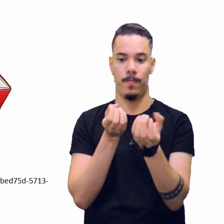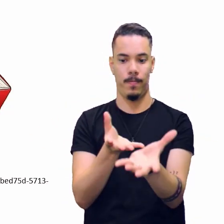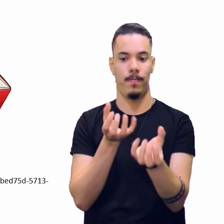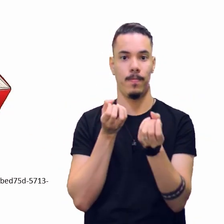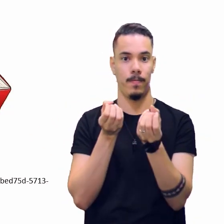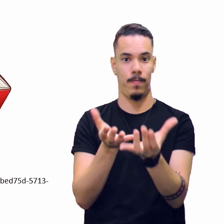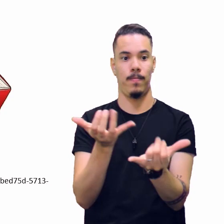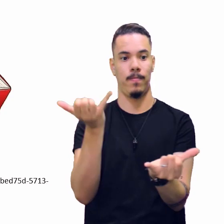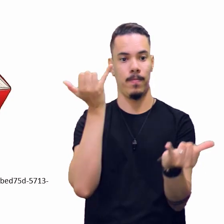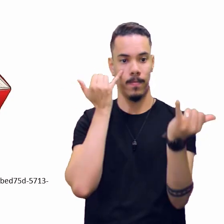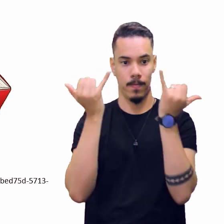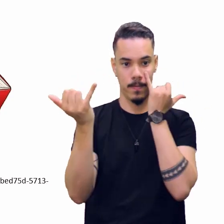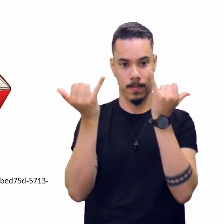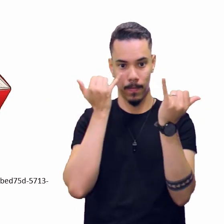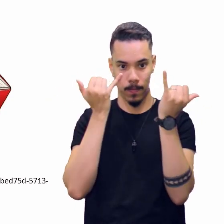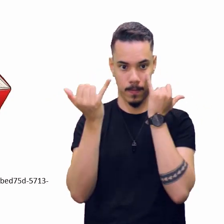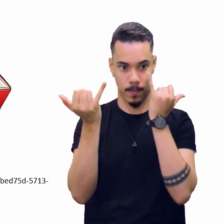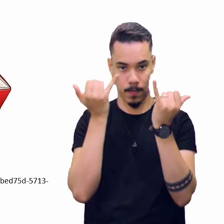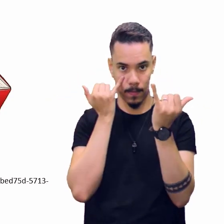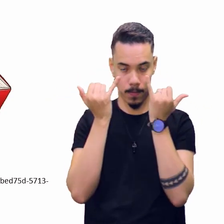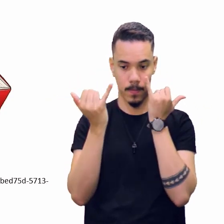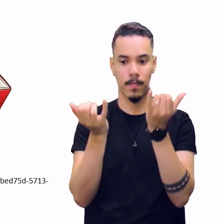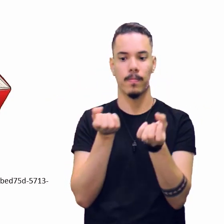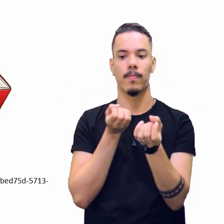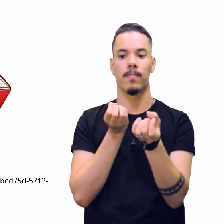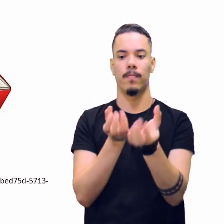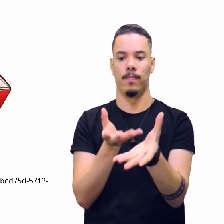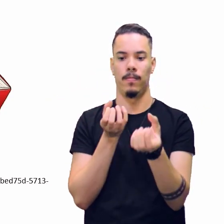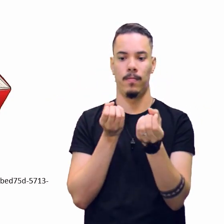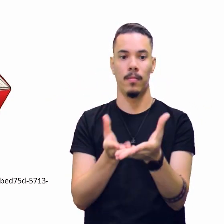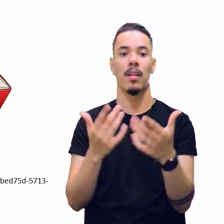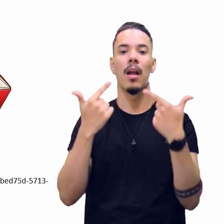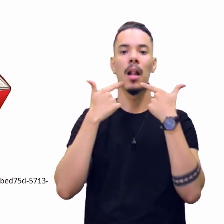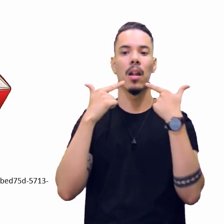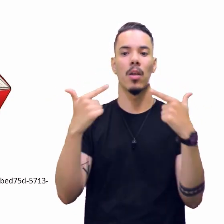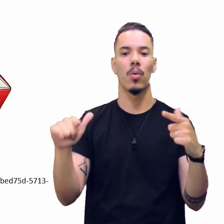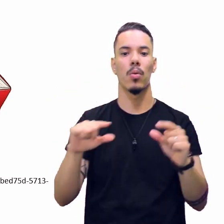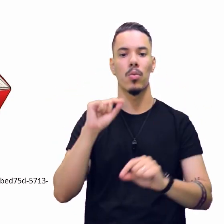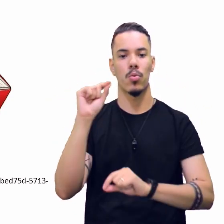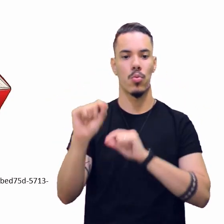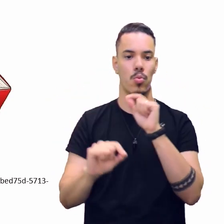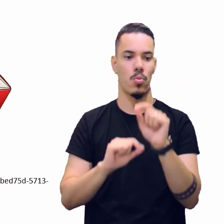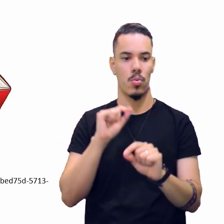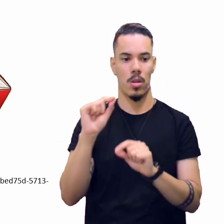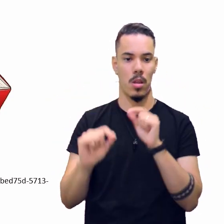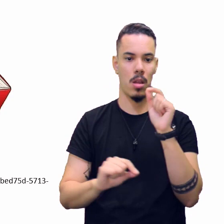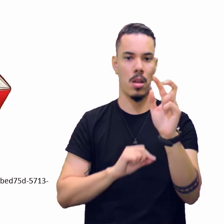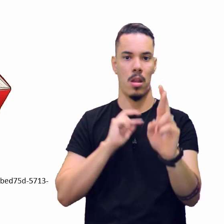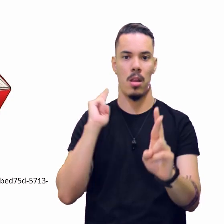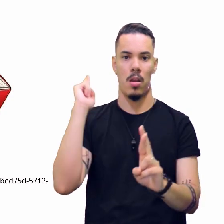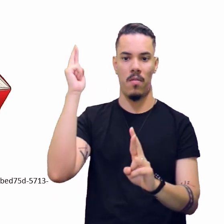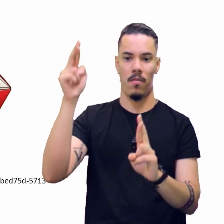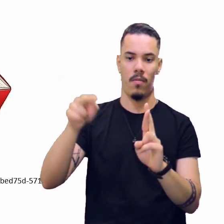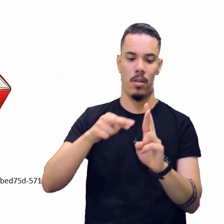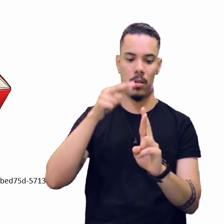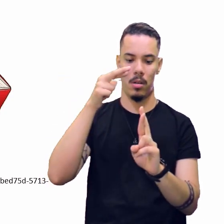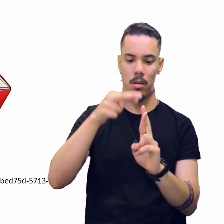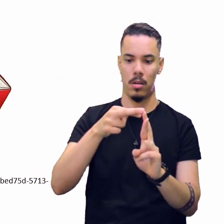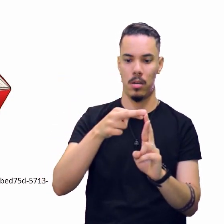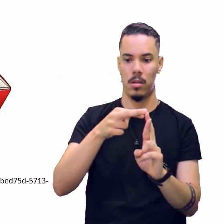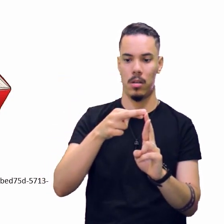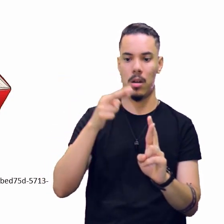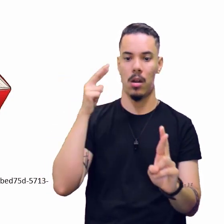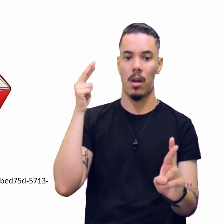Olha só, se é de caráter informativo, a linguagem é o quê? Referencial, não é